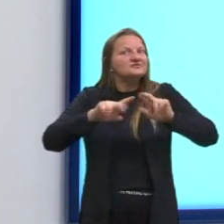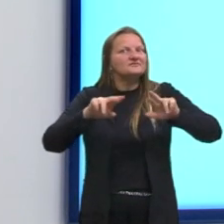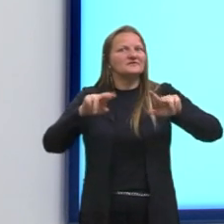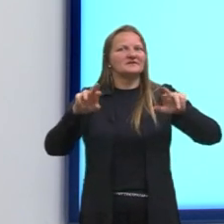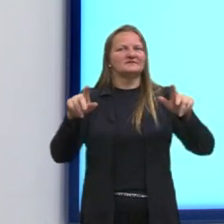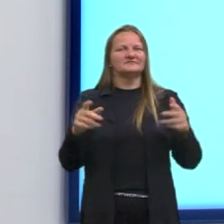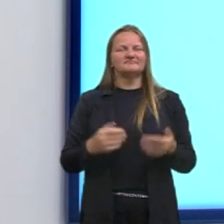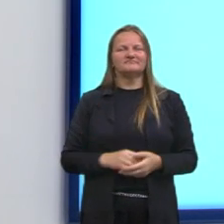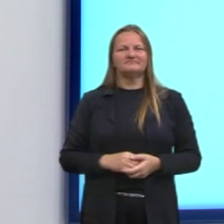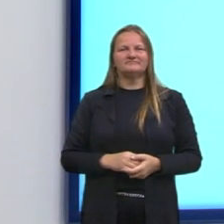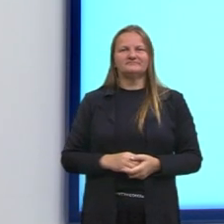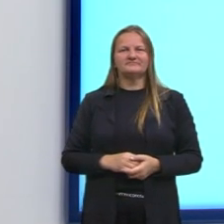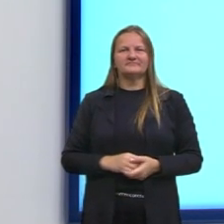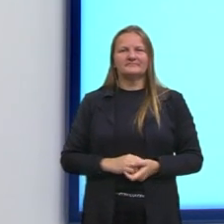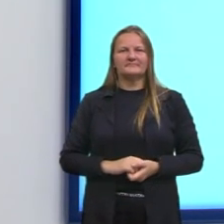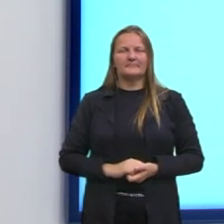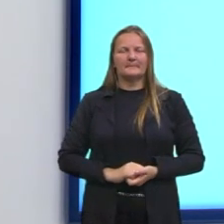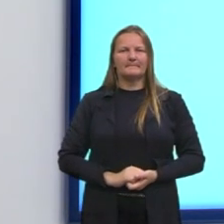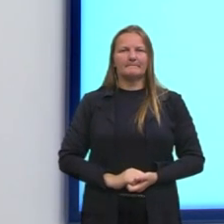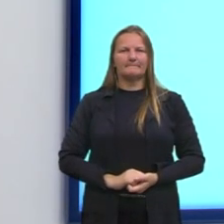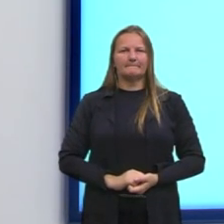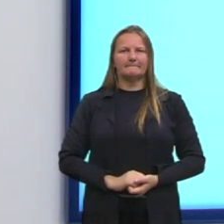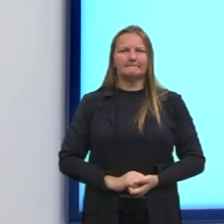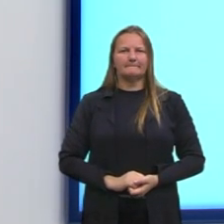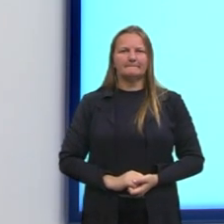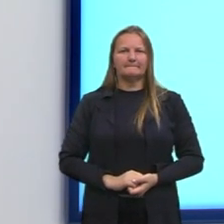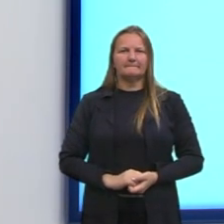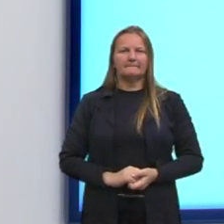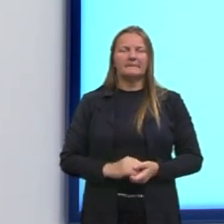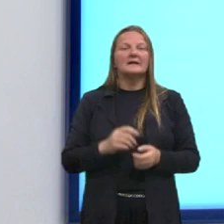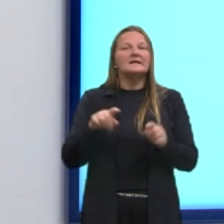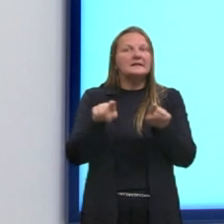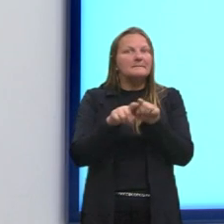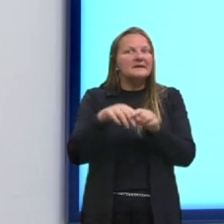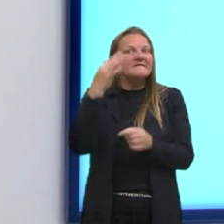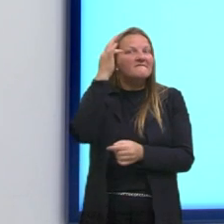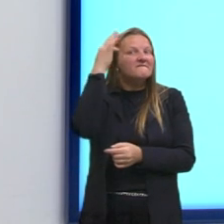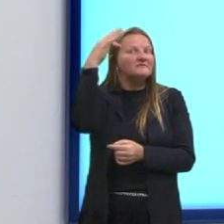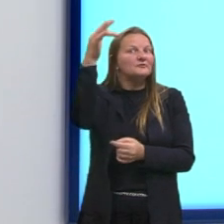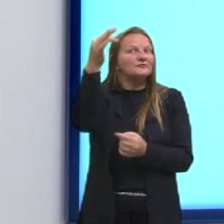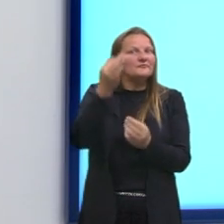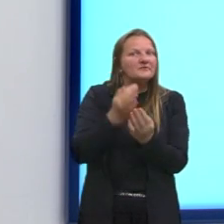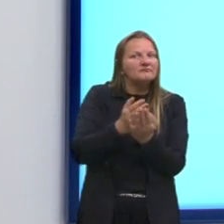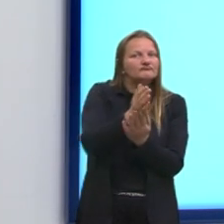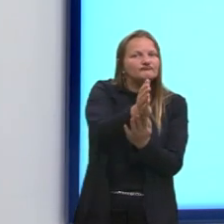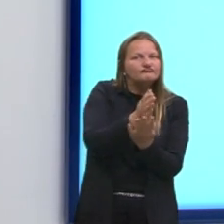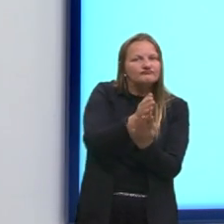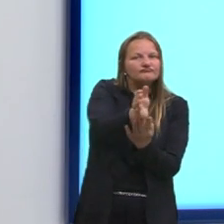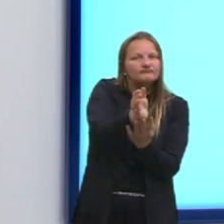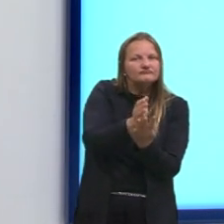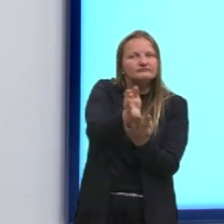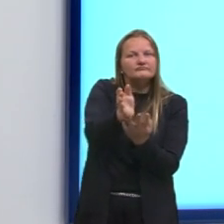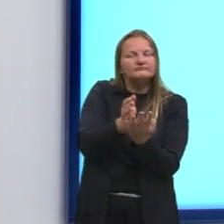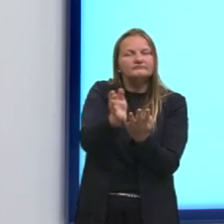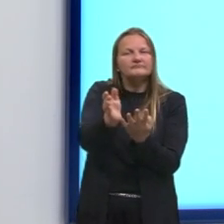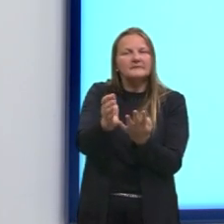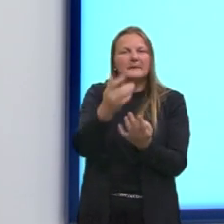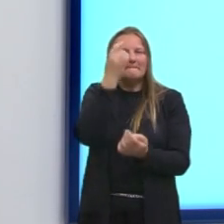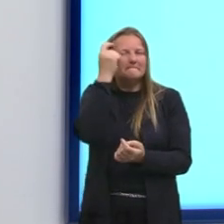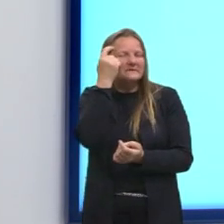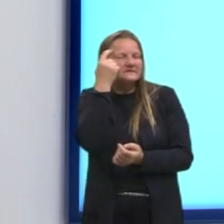mas ela começa também a ter as correntes filosóficas e, portanto, o pensamento, o homem